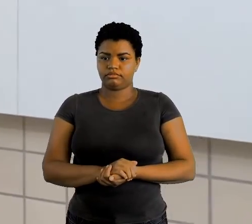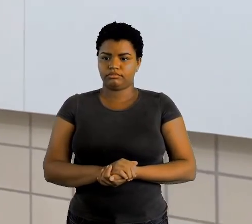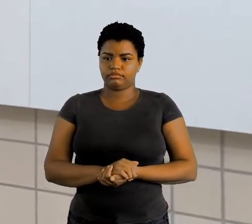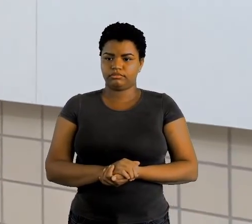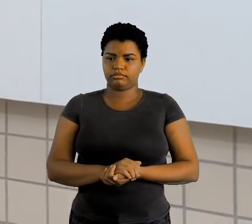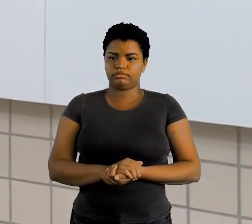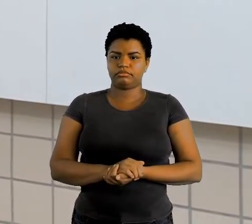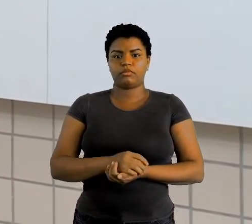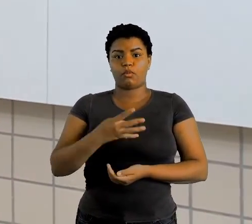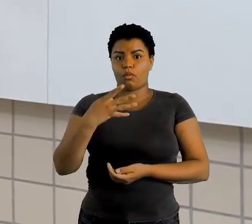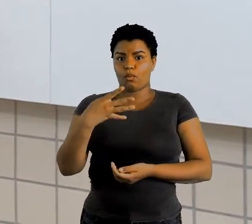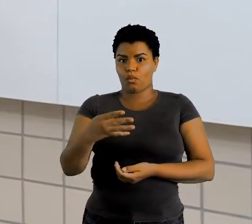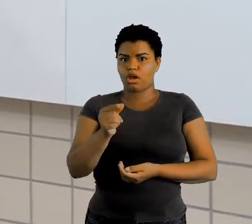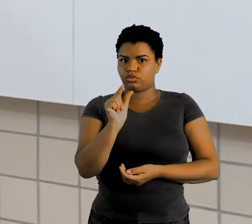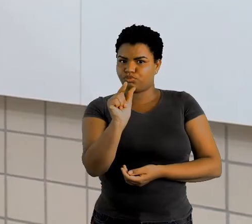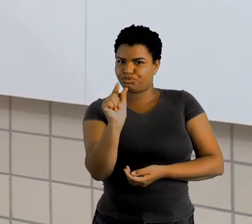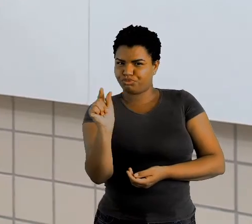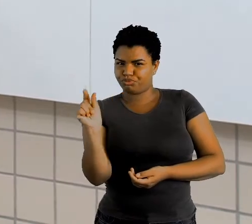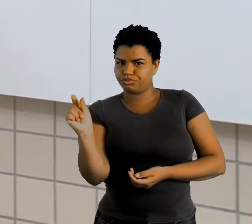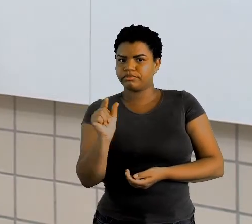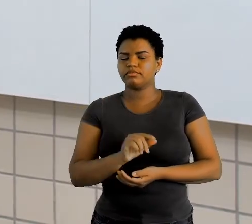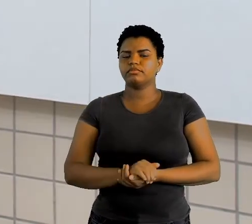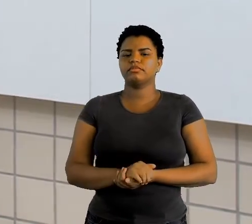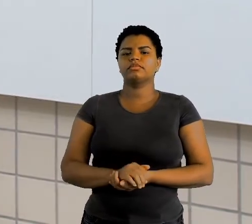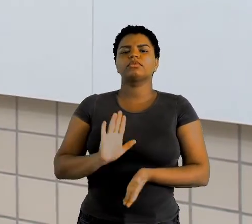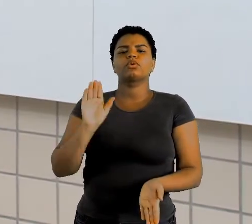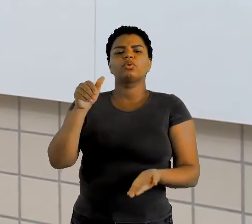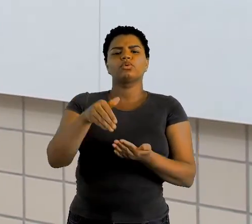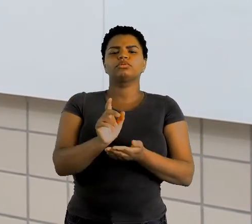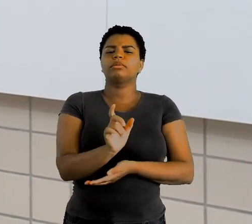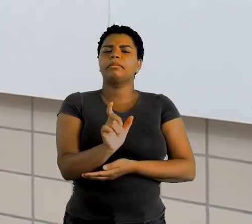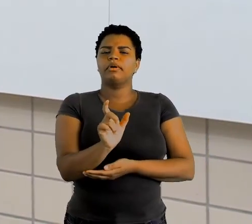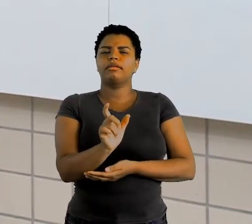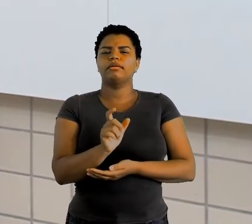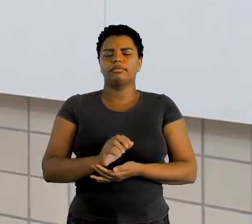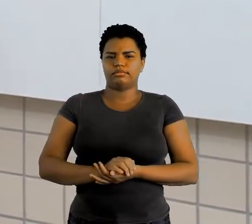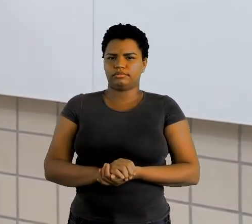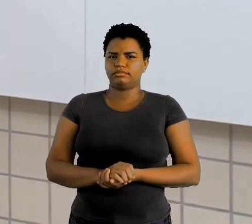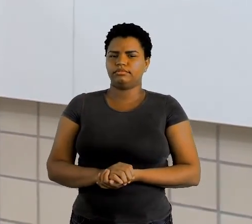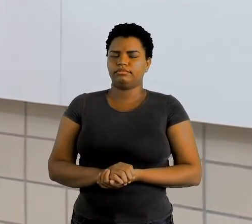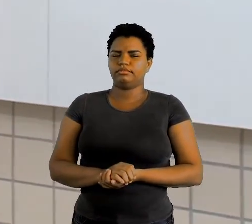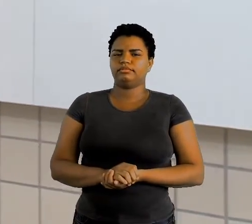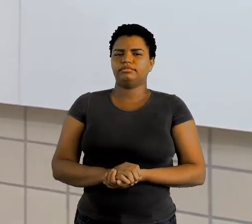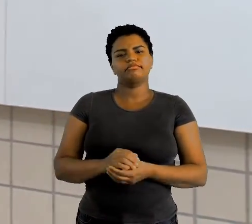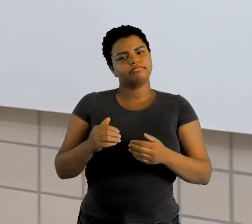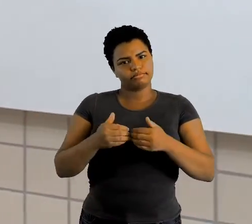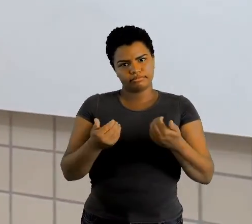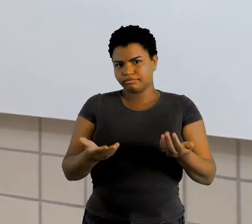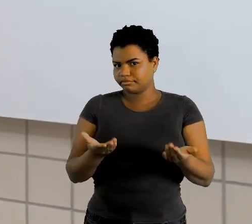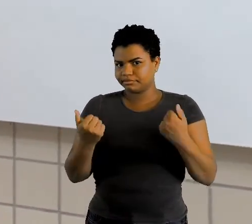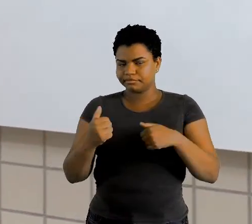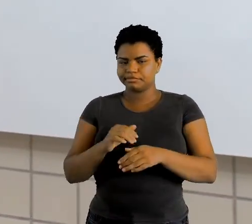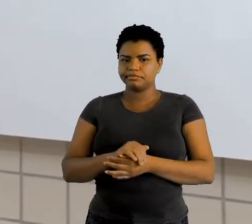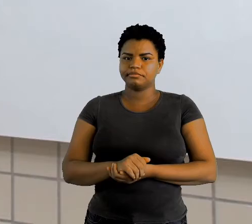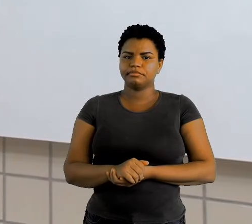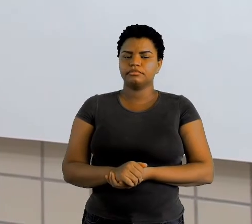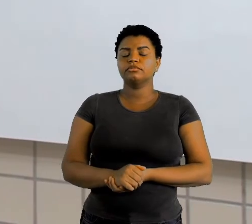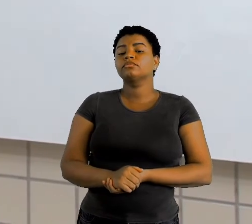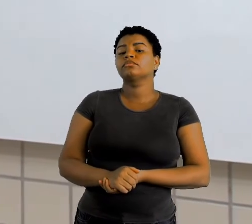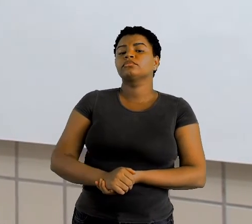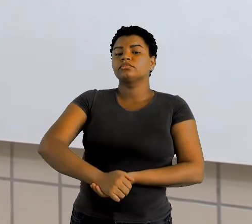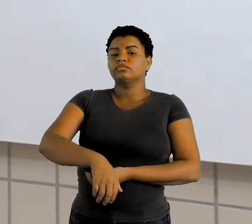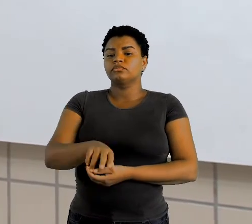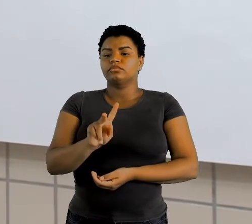sílabas e a última palavrinha vamos separar ela u